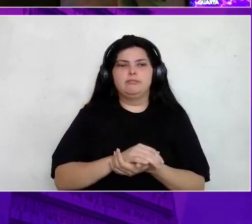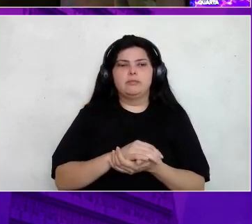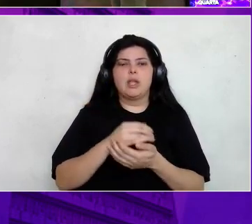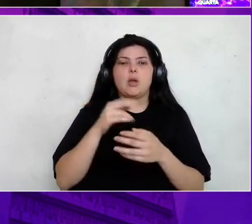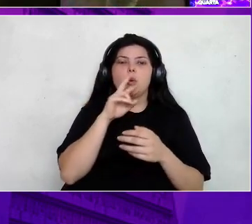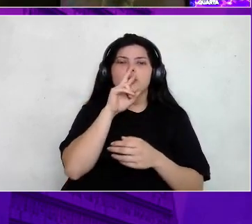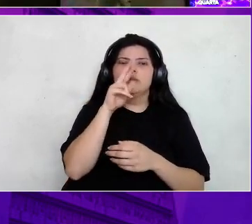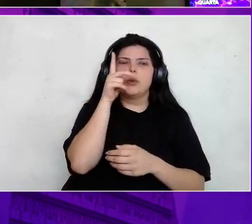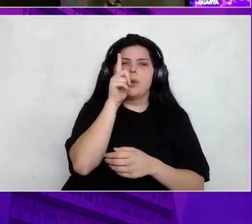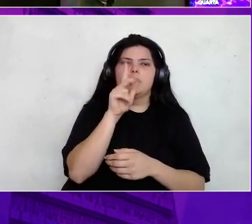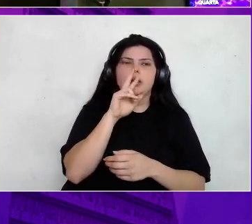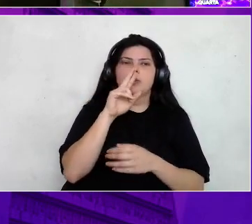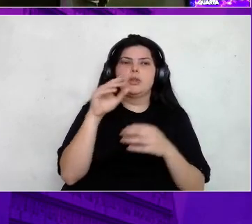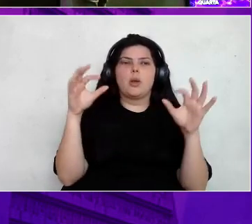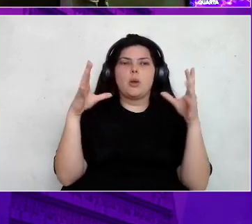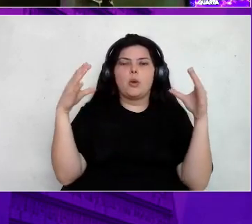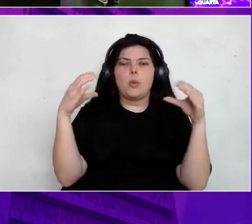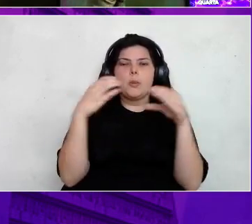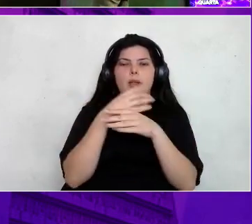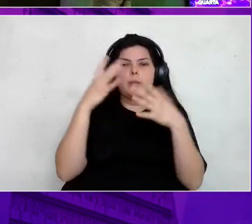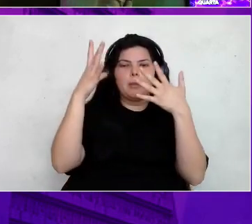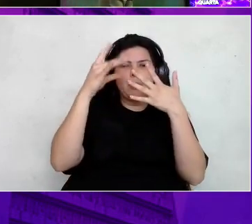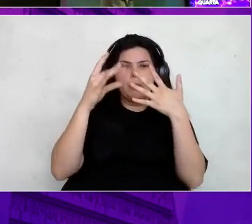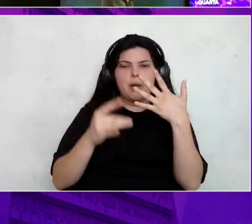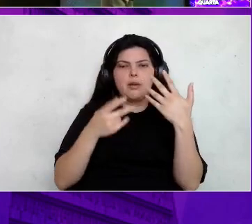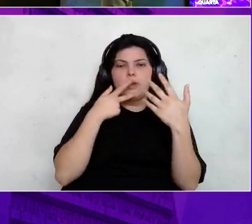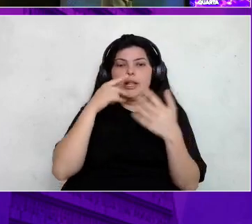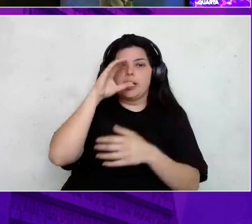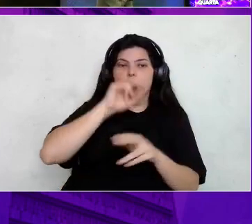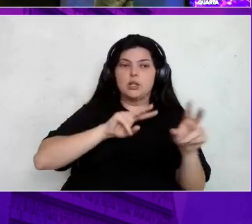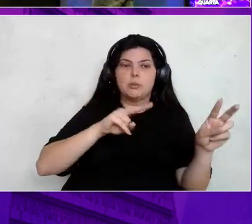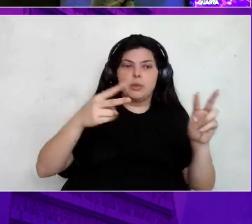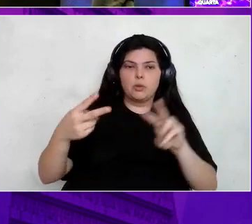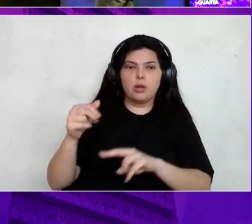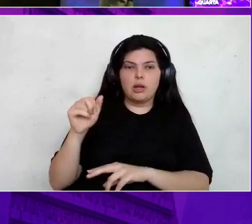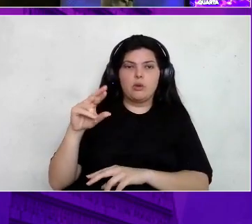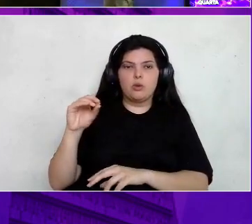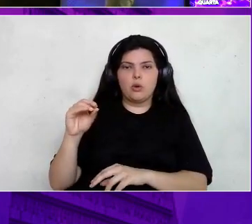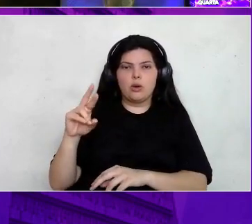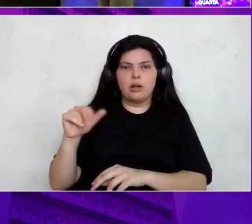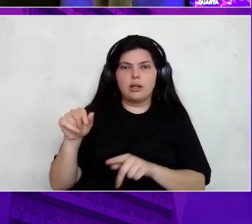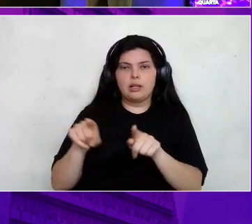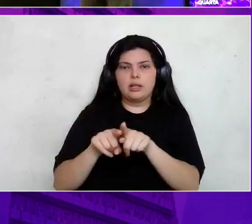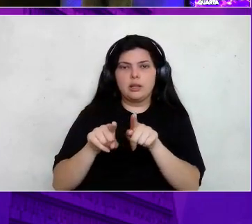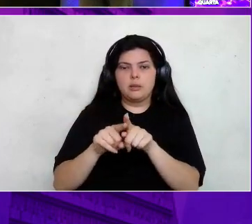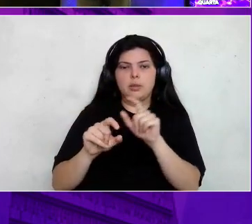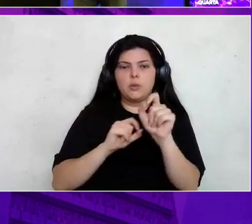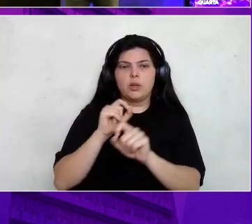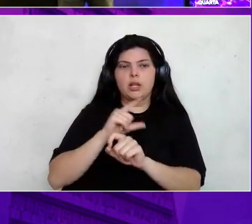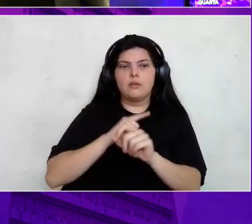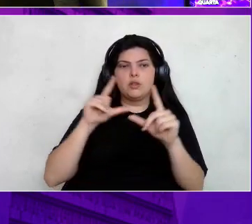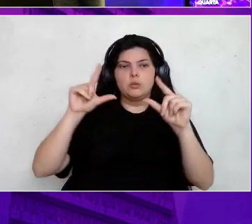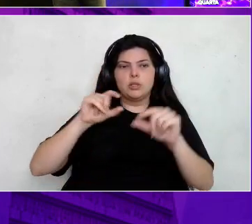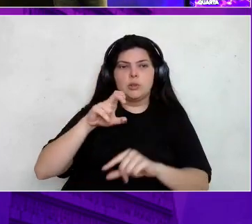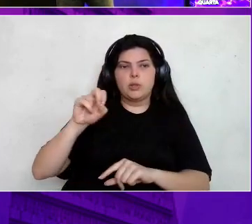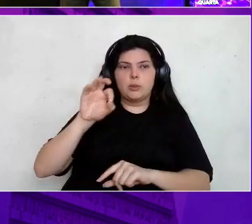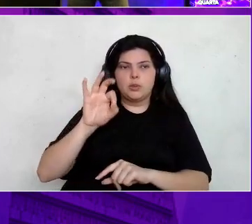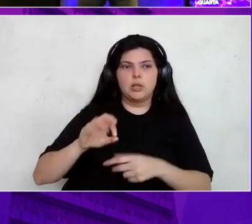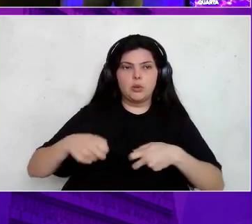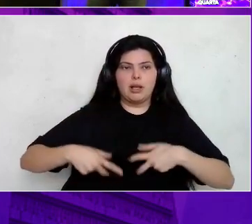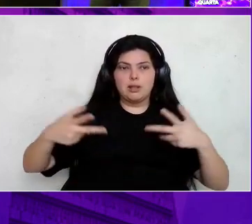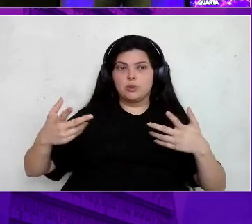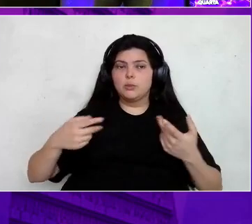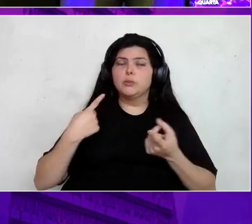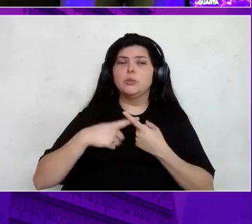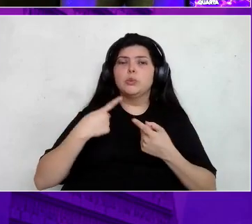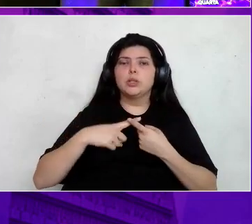detalhes. Então ele está falando lá que esse cliente migrou de Aurora e de Redshift. E além disso ainda teve redução de 50% de custo. Por que isso? Porque a